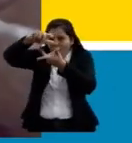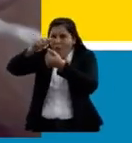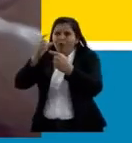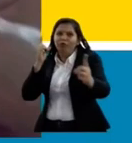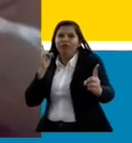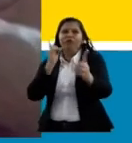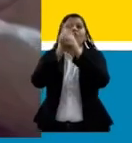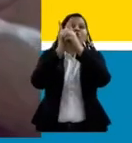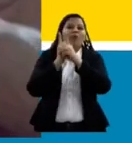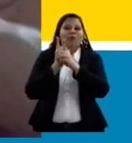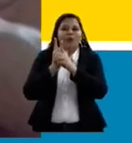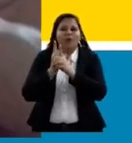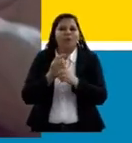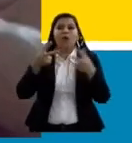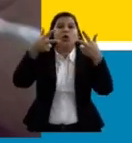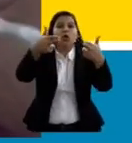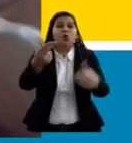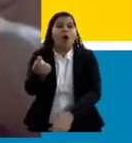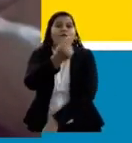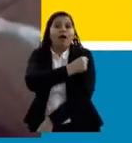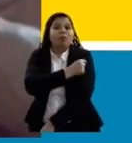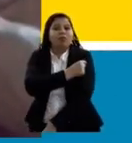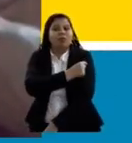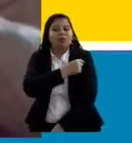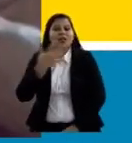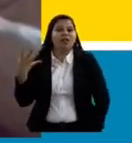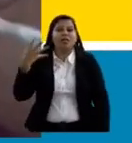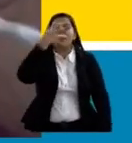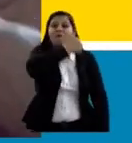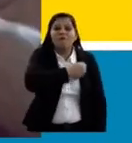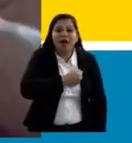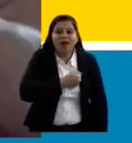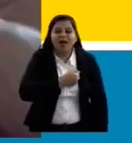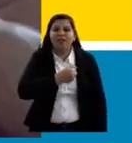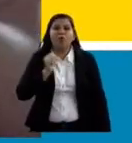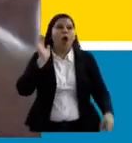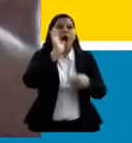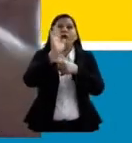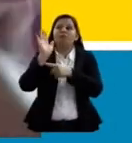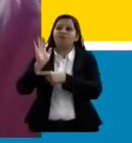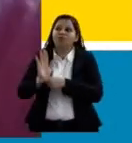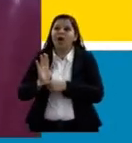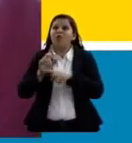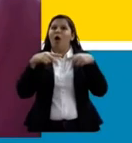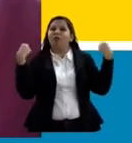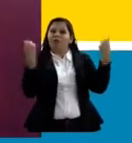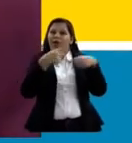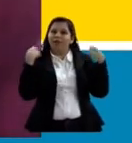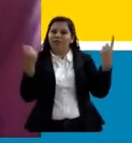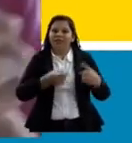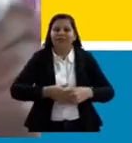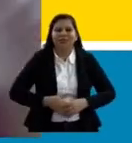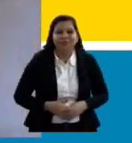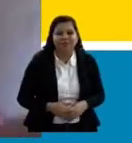vacina que está cuidando da ciência. É verdade, né?